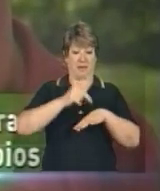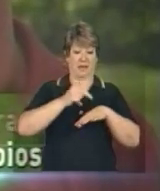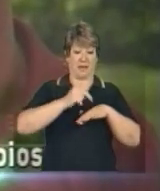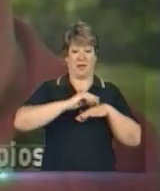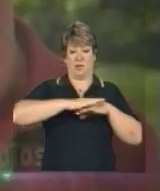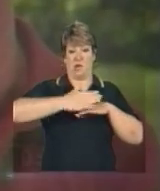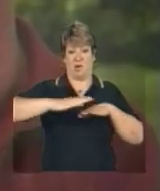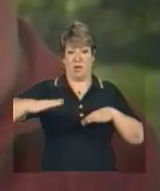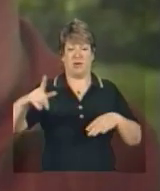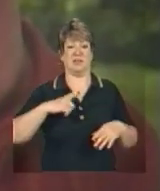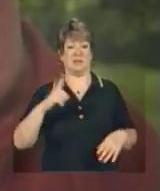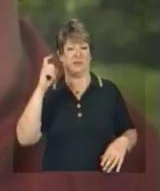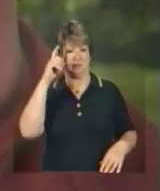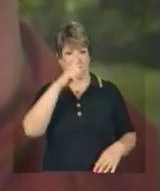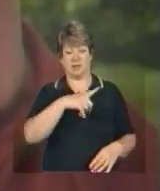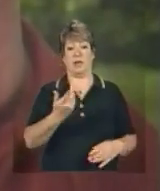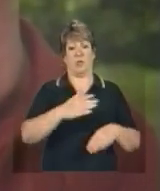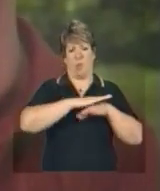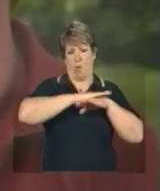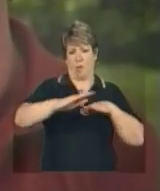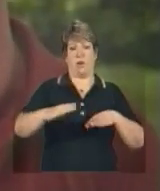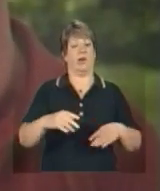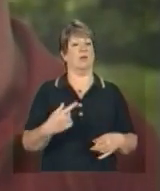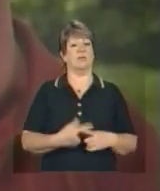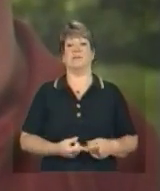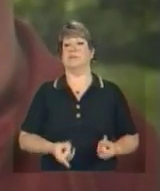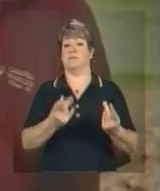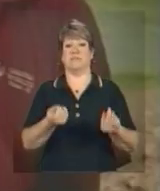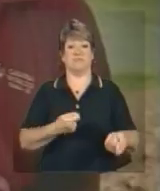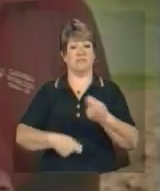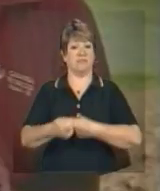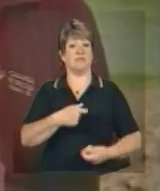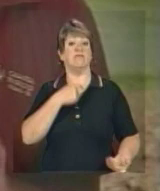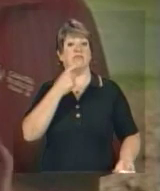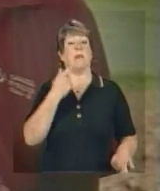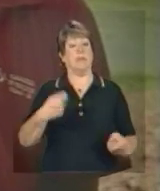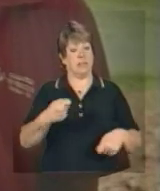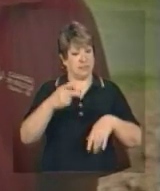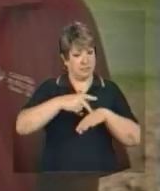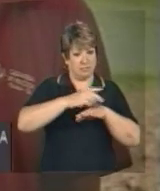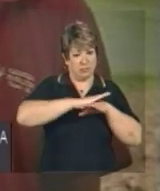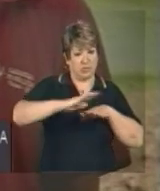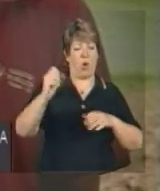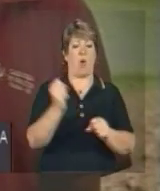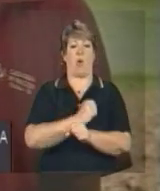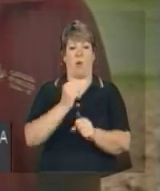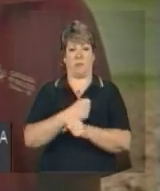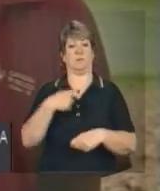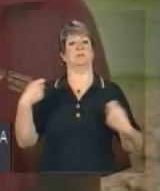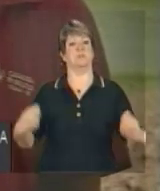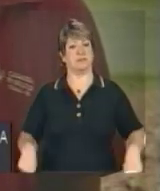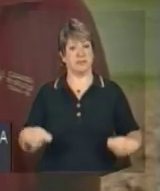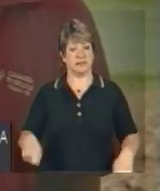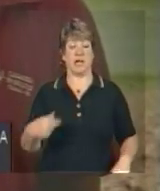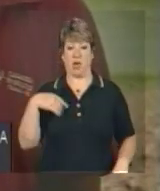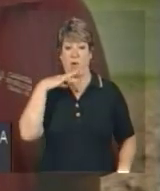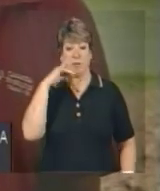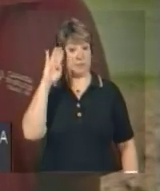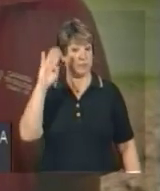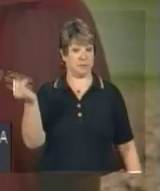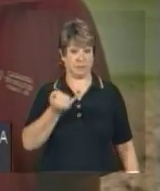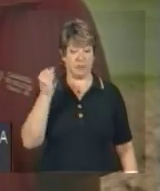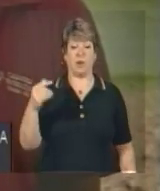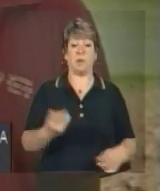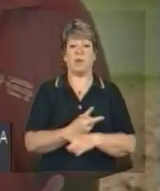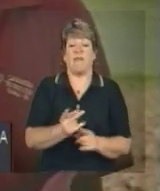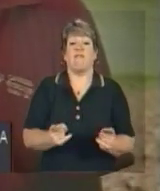que moramos no interior, se não tiver estrada, tu não sai e nada chega a ti. Hoje eu acho que o fundamental para nós seria buscar venda,